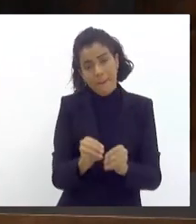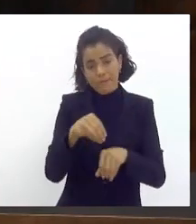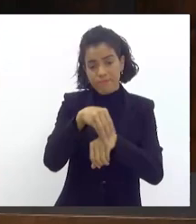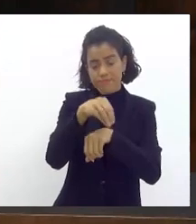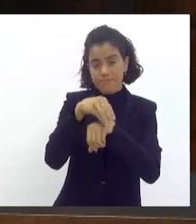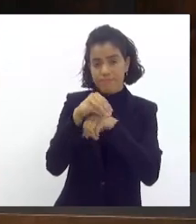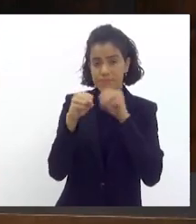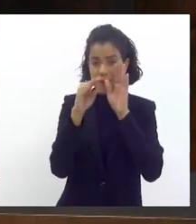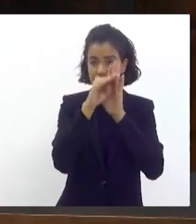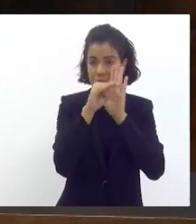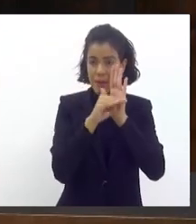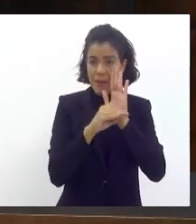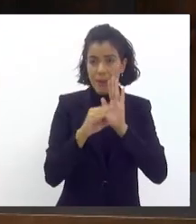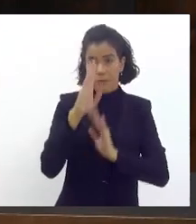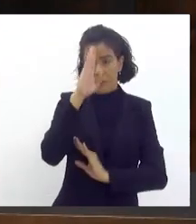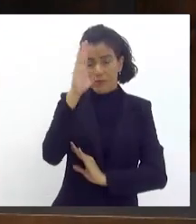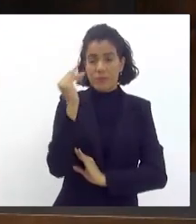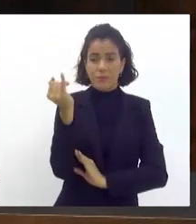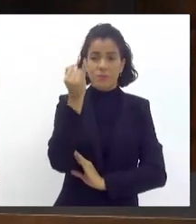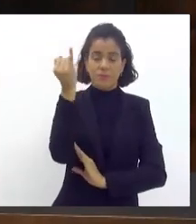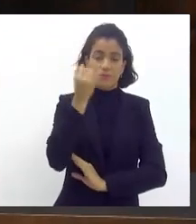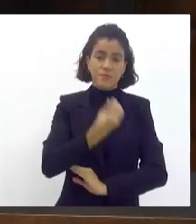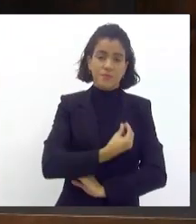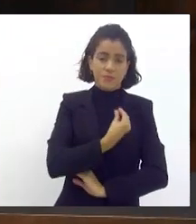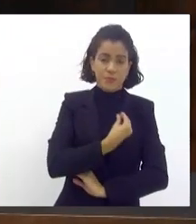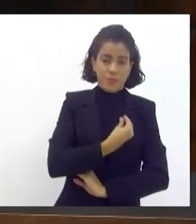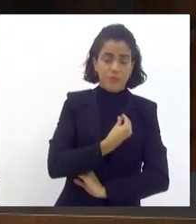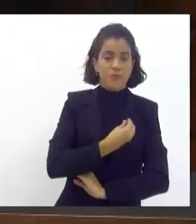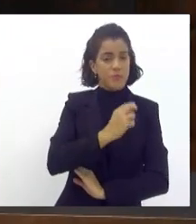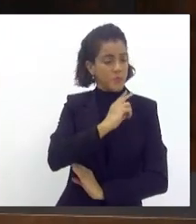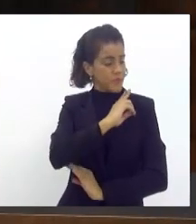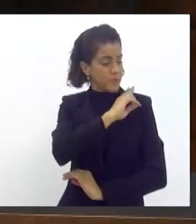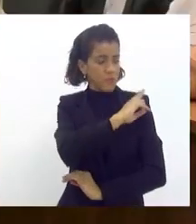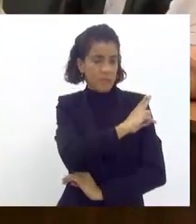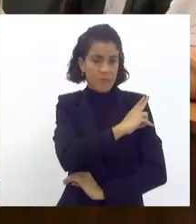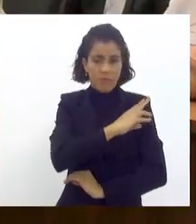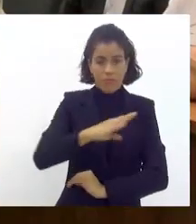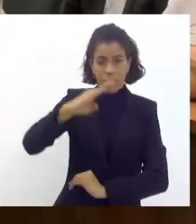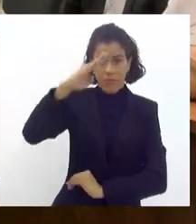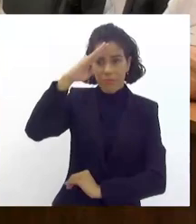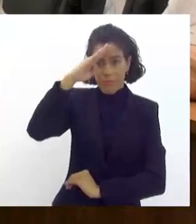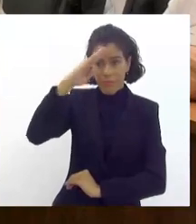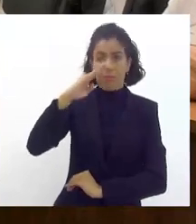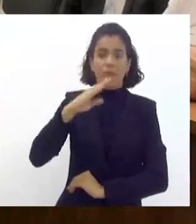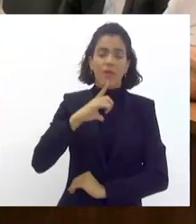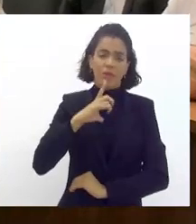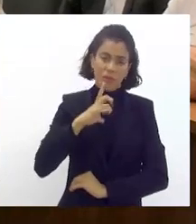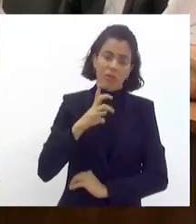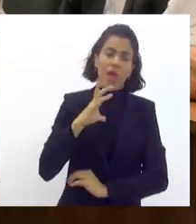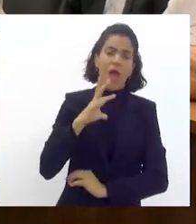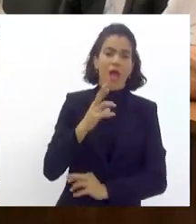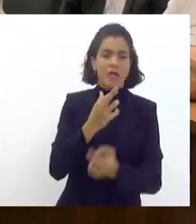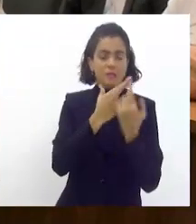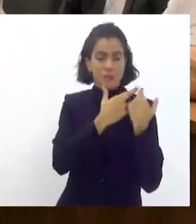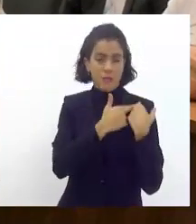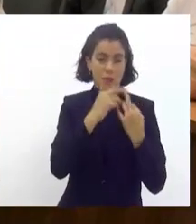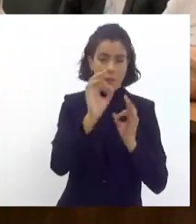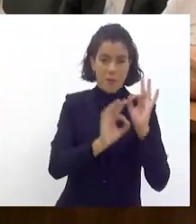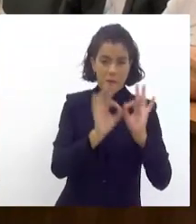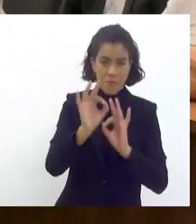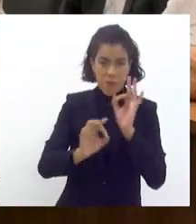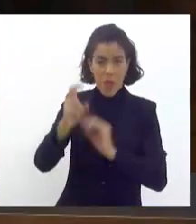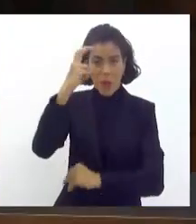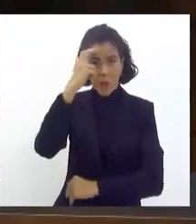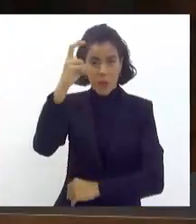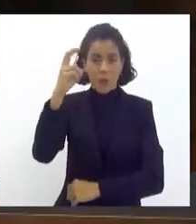Então, por isso que é fundamental a presença aqui das autoridades, não só que diretamente estão envolvidas na organização, no fomento da cultura, do